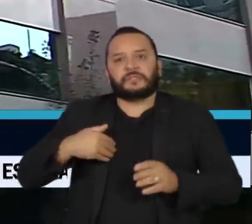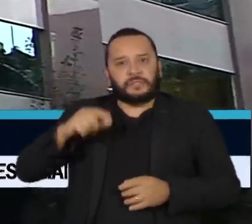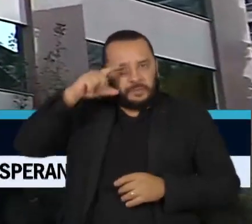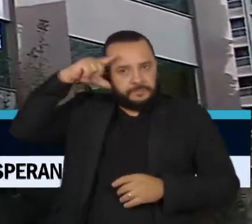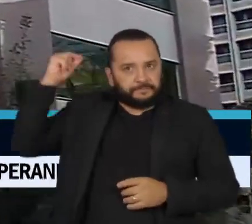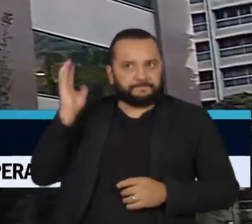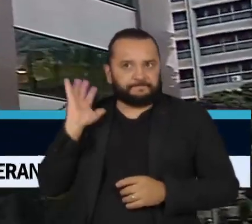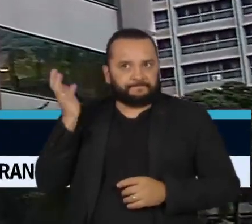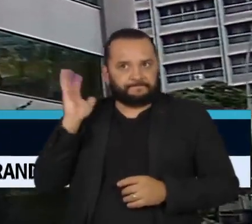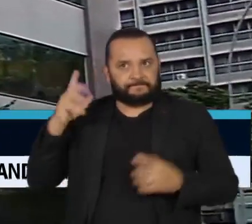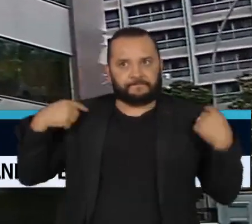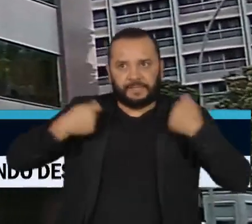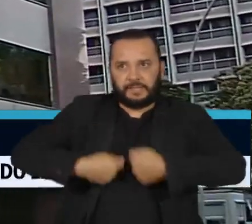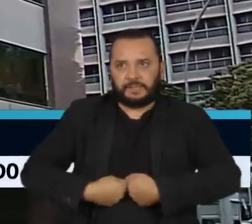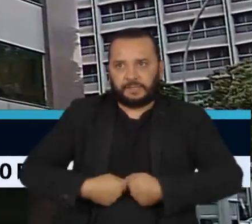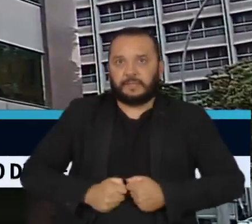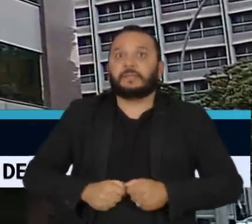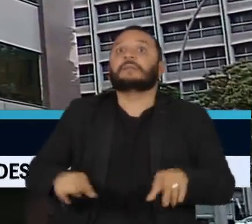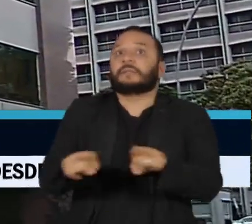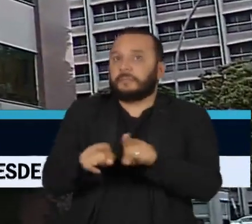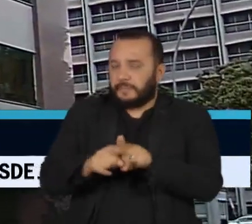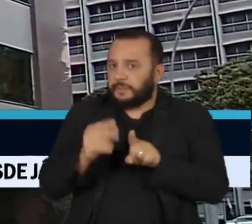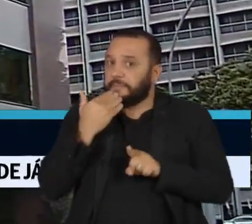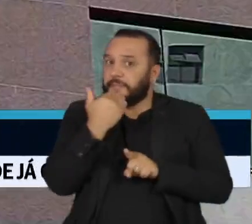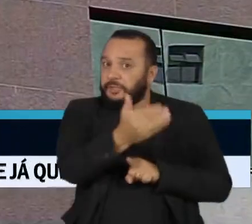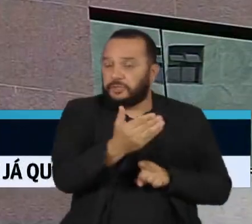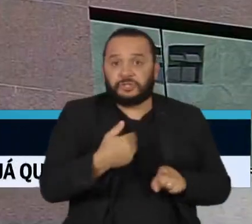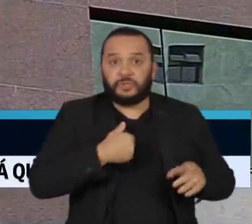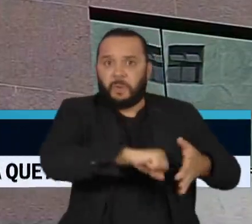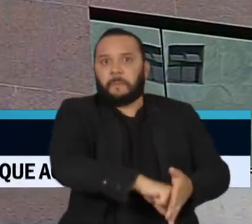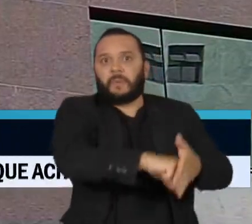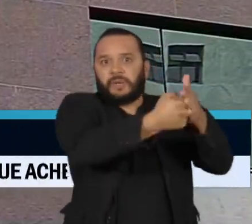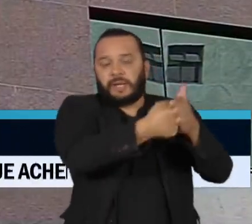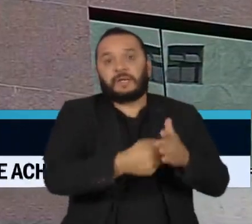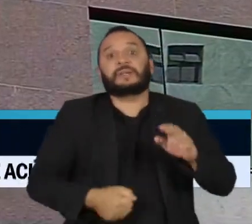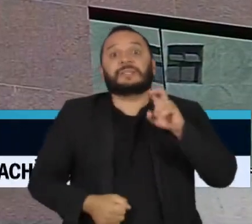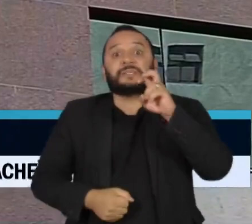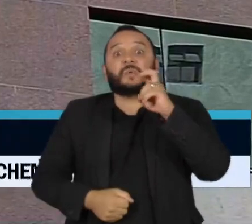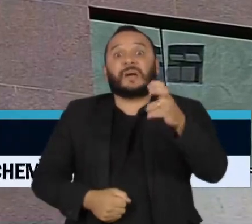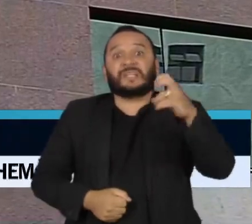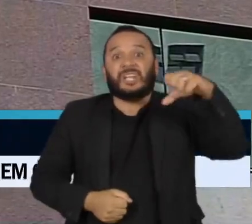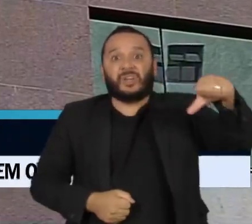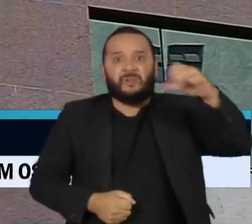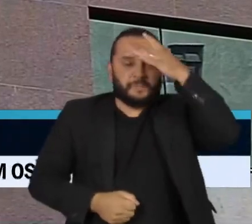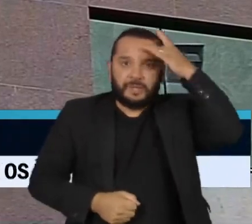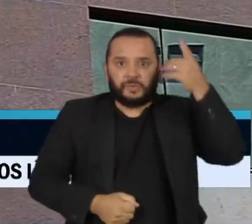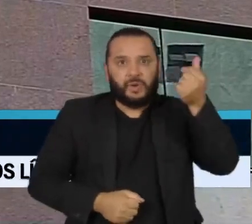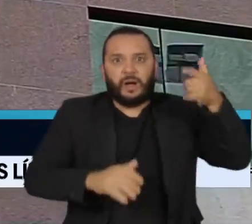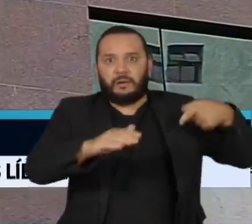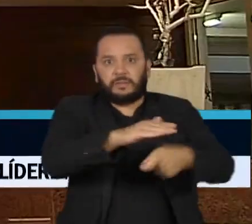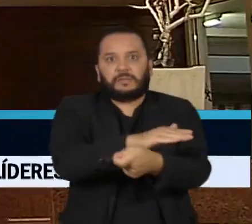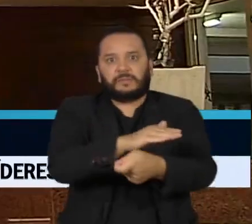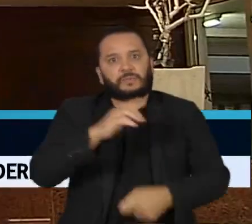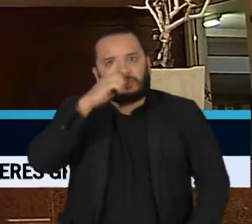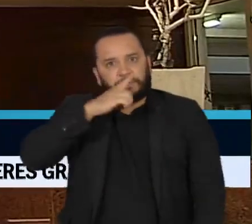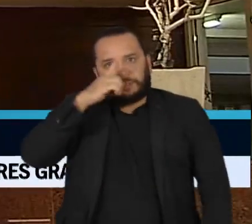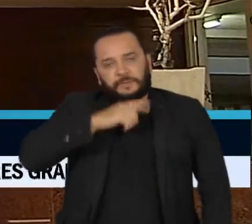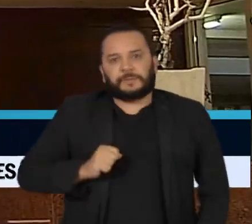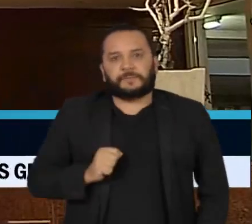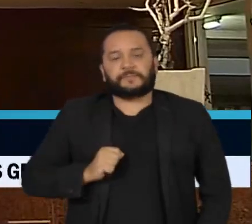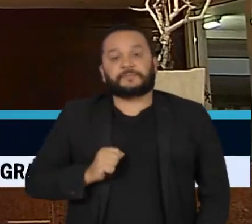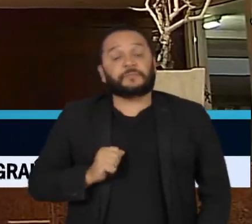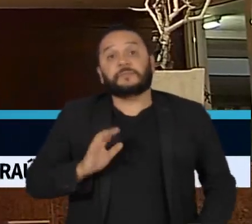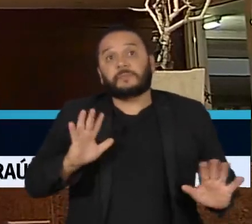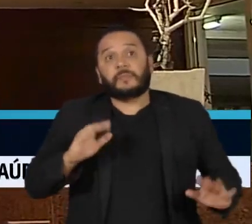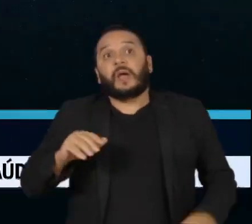federal decidiu pedir o bloqueio de contas de 59 financiadores dos atos de domingo. Ao todo,